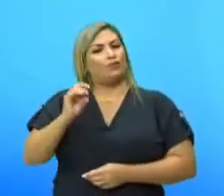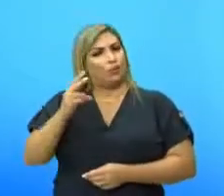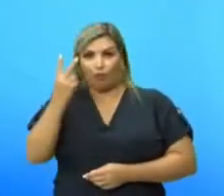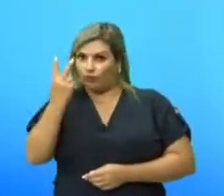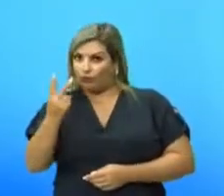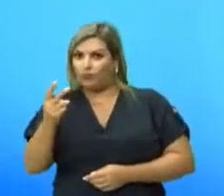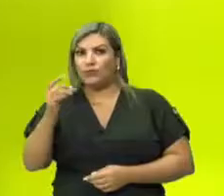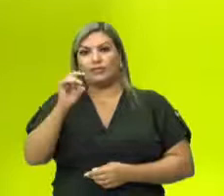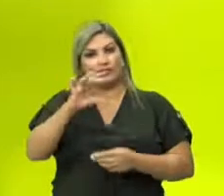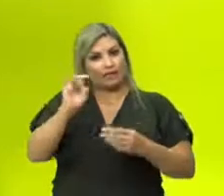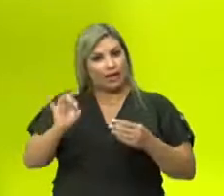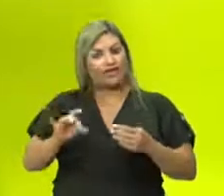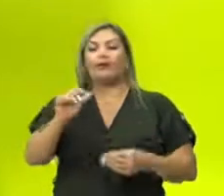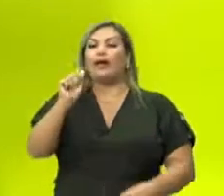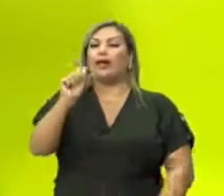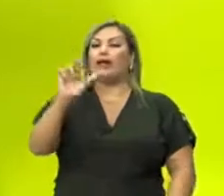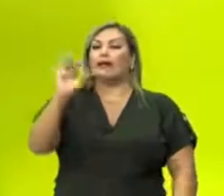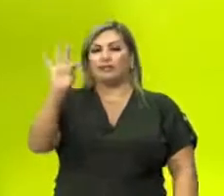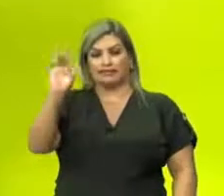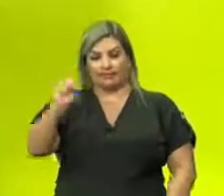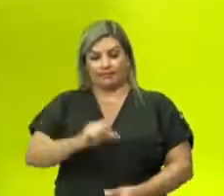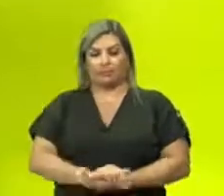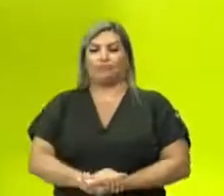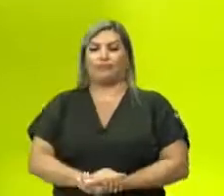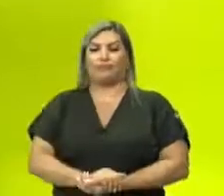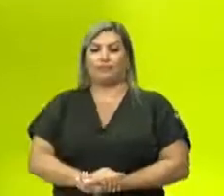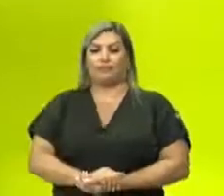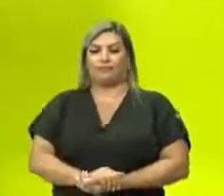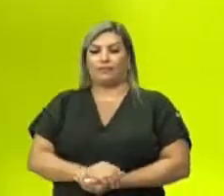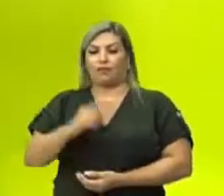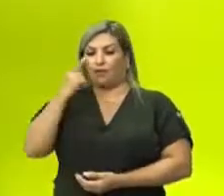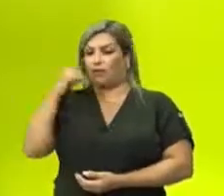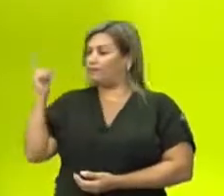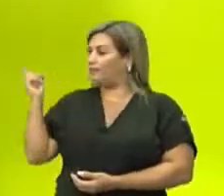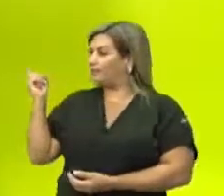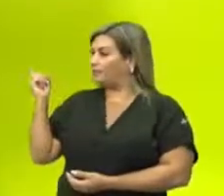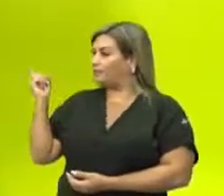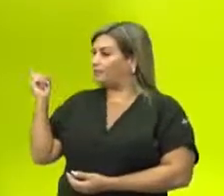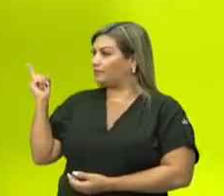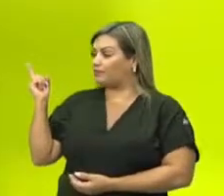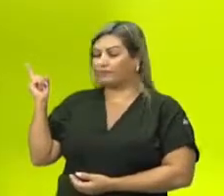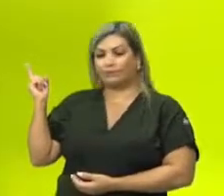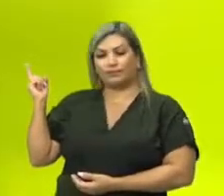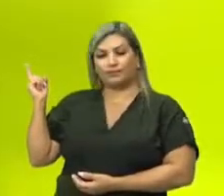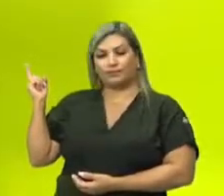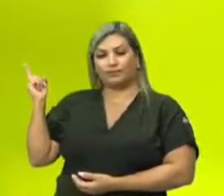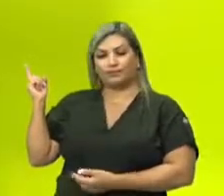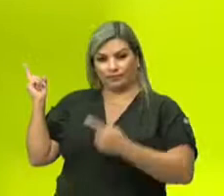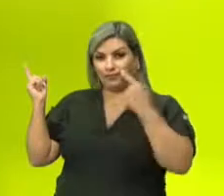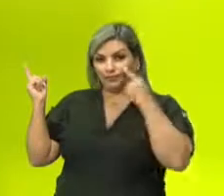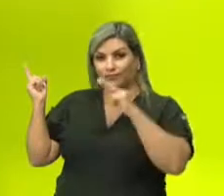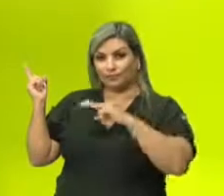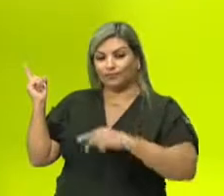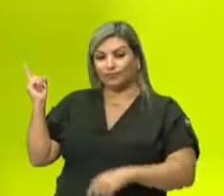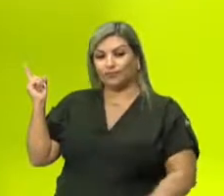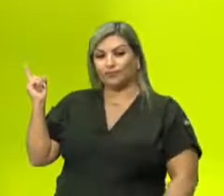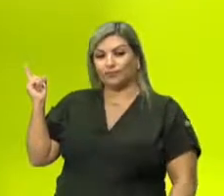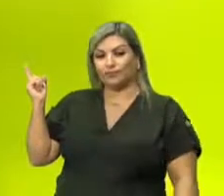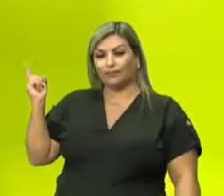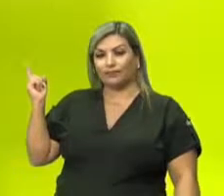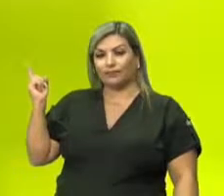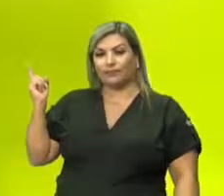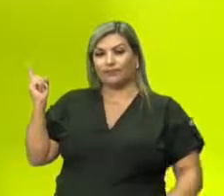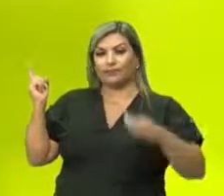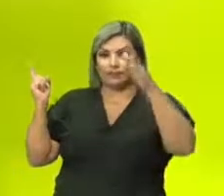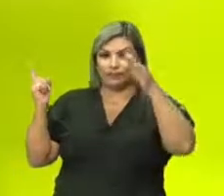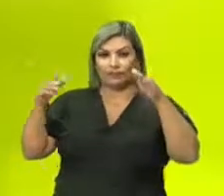contida na mesma face. Olha aqui para mim. Vou pôr minha mão aqui, encostando a minha mão, tá bom? Isso aqui é uma face,